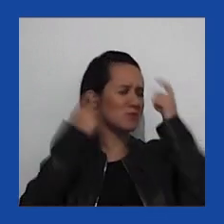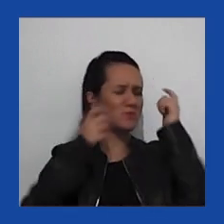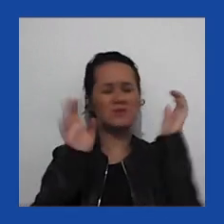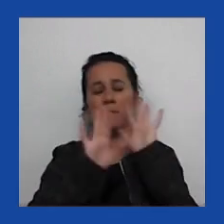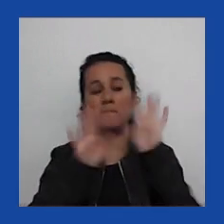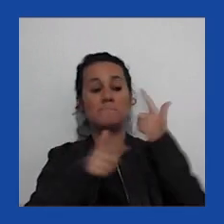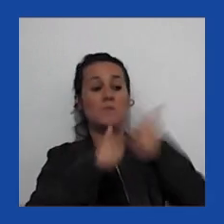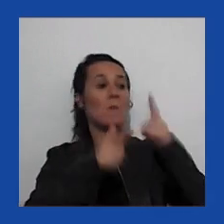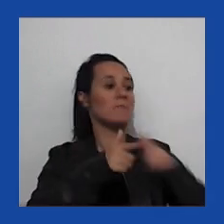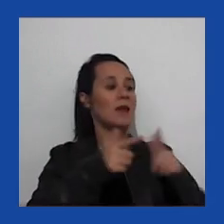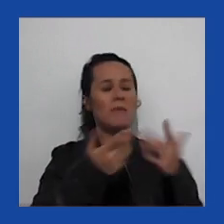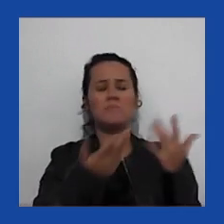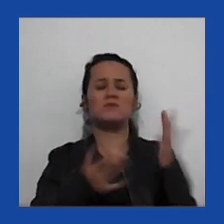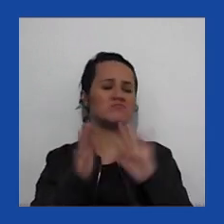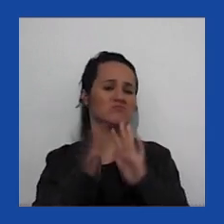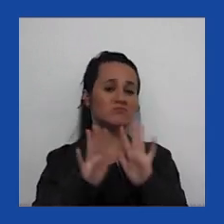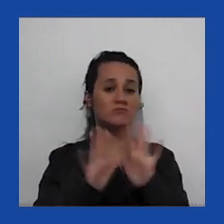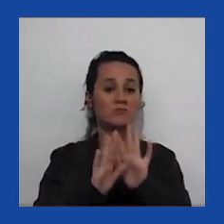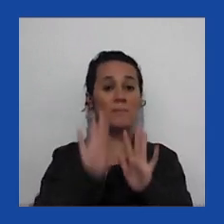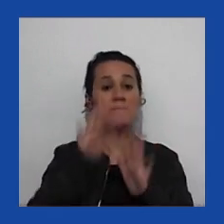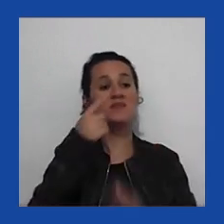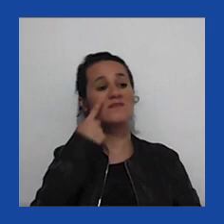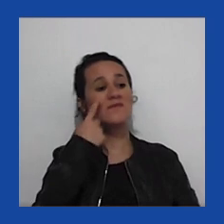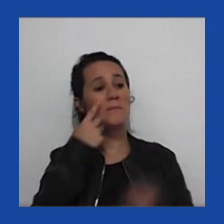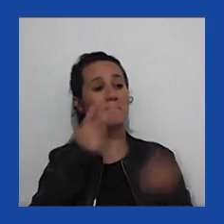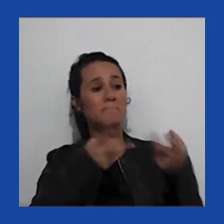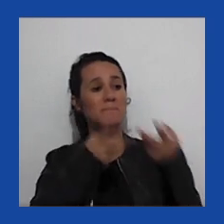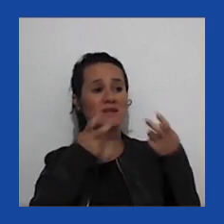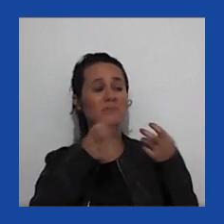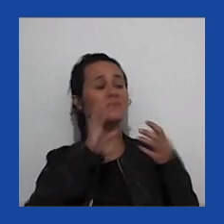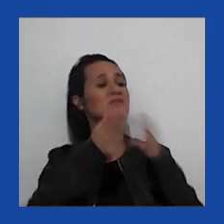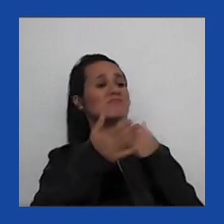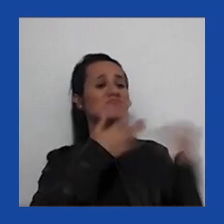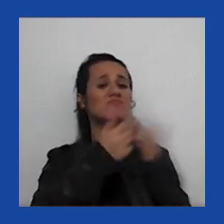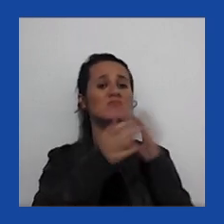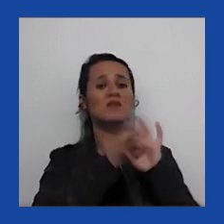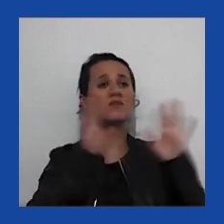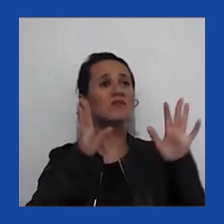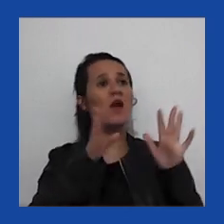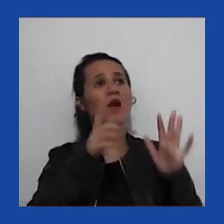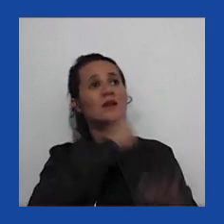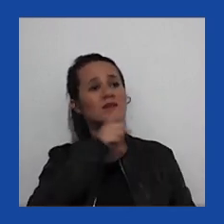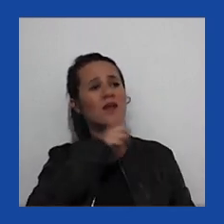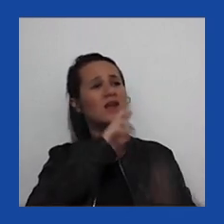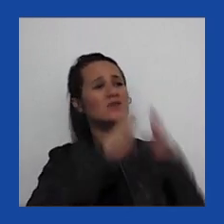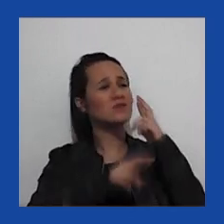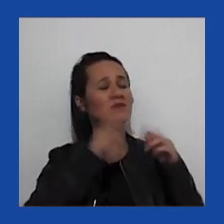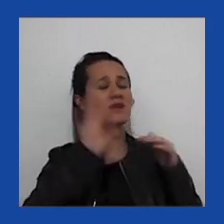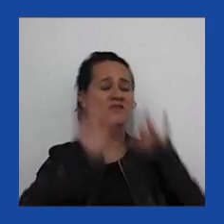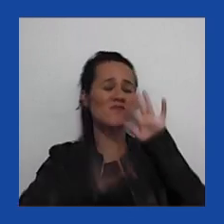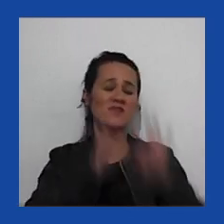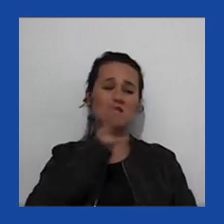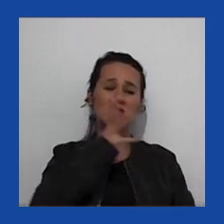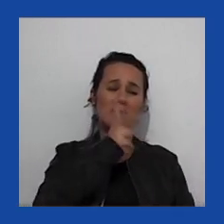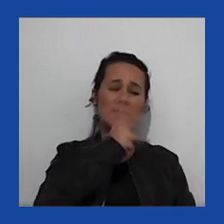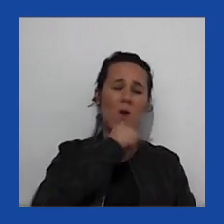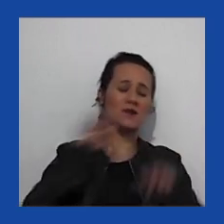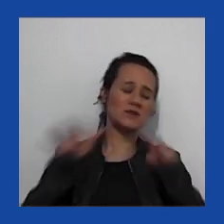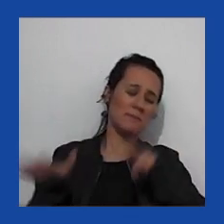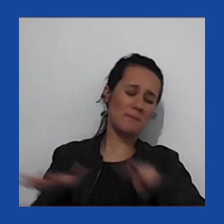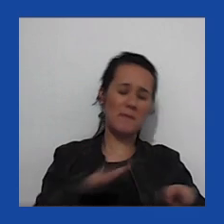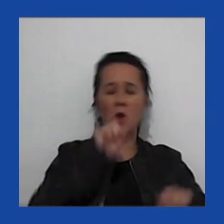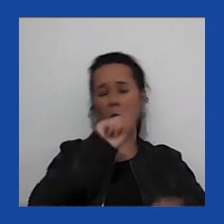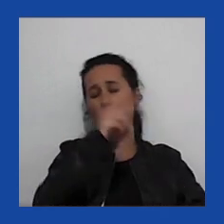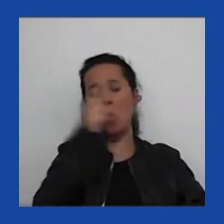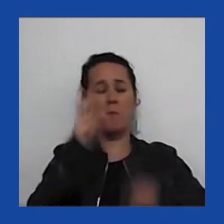problemas, e a possibilidade que, independente do resultado, que pode demorar semanas ou meses para